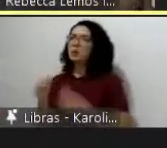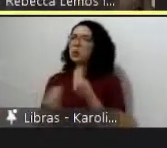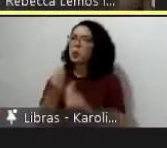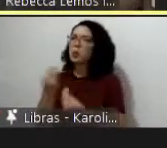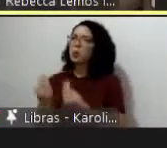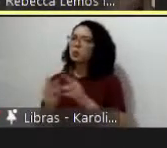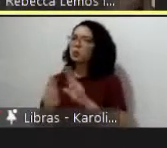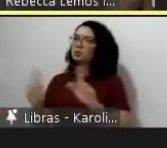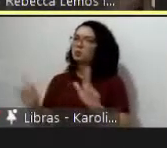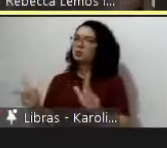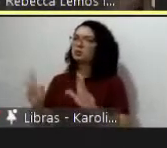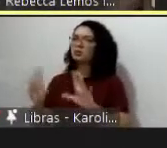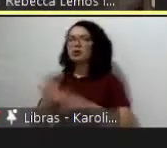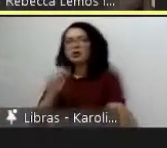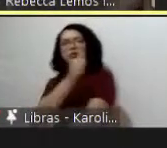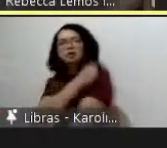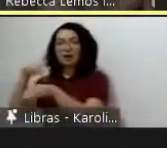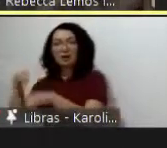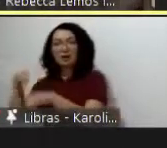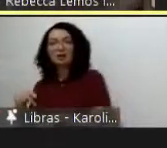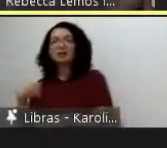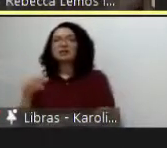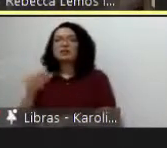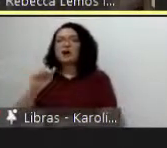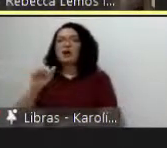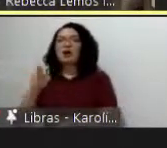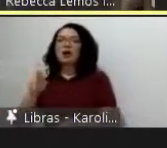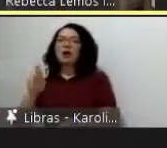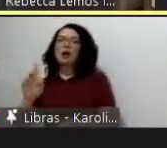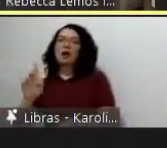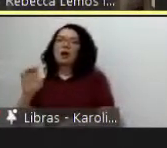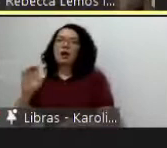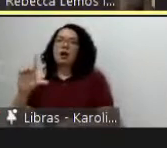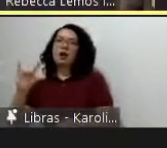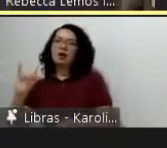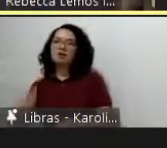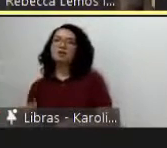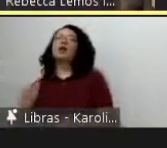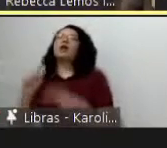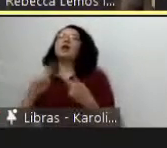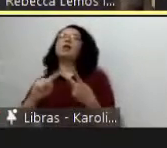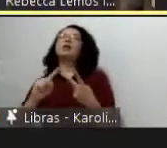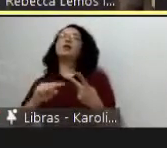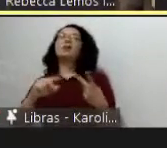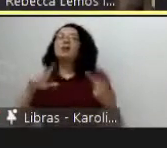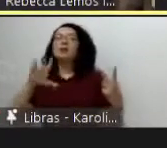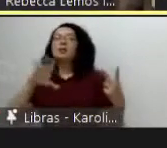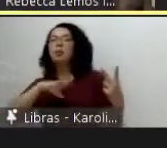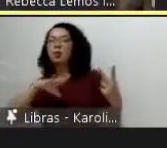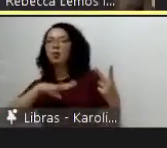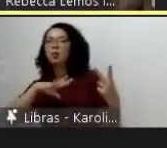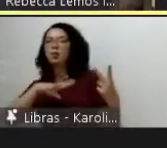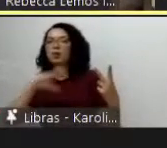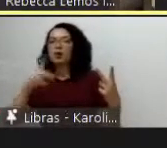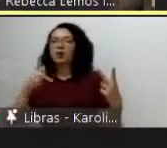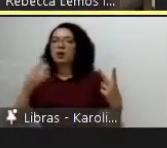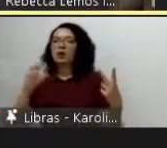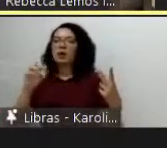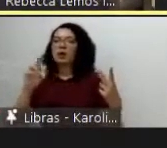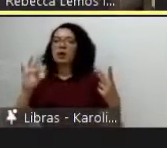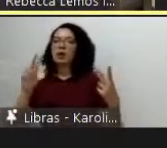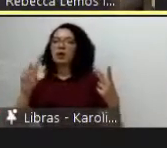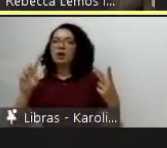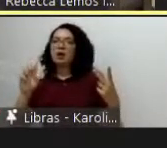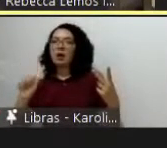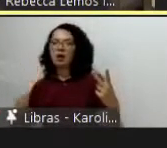extremamente interdisciplinar foram me ajudando a construir essa imagem de que era preciso a gente